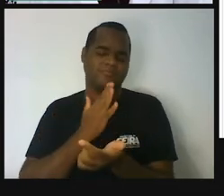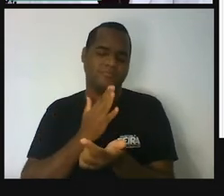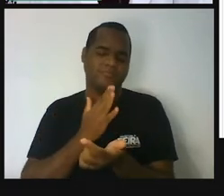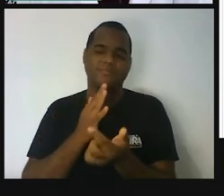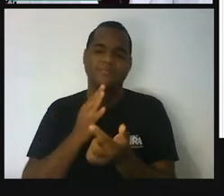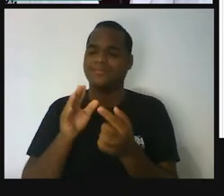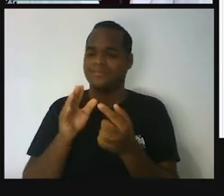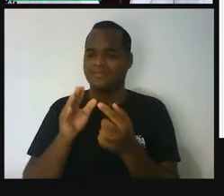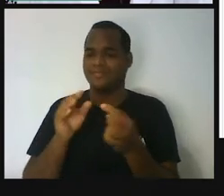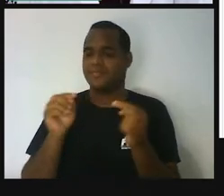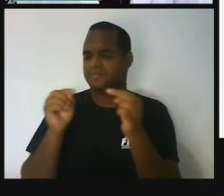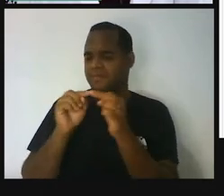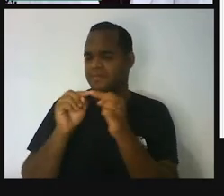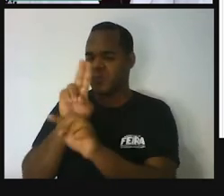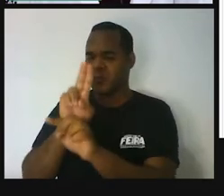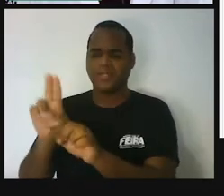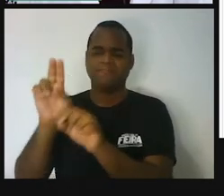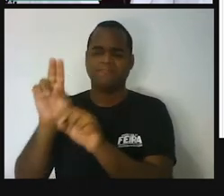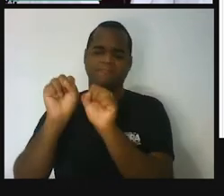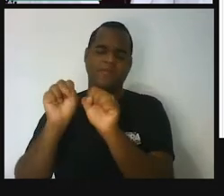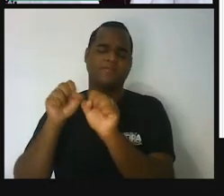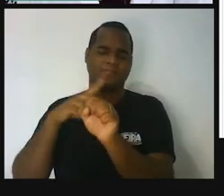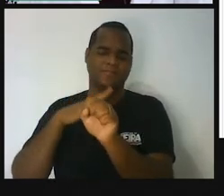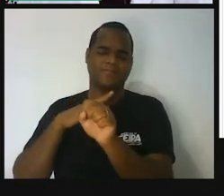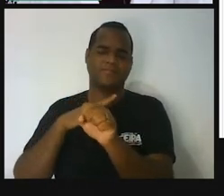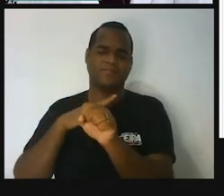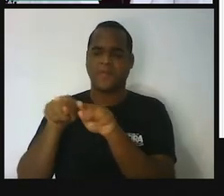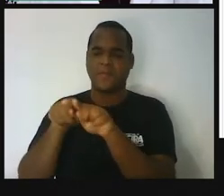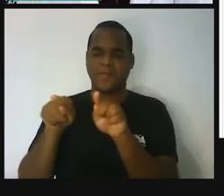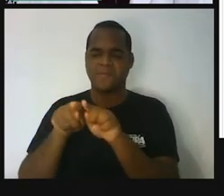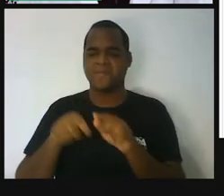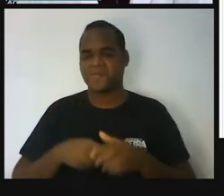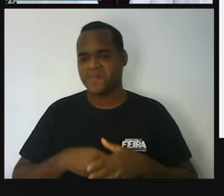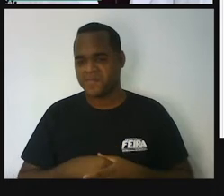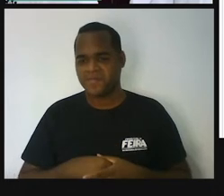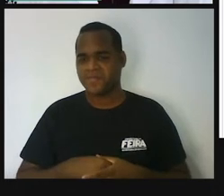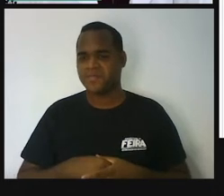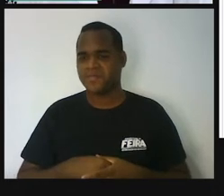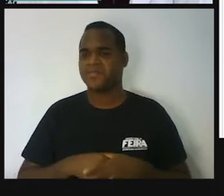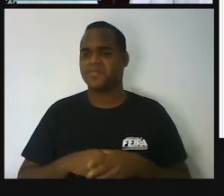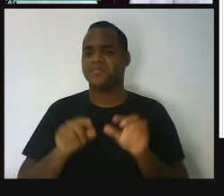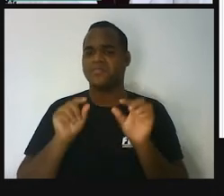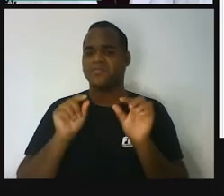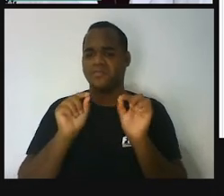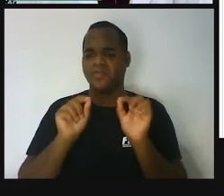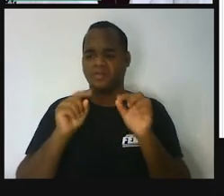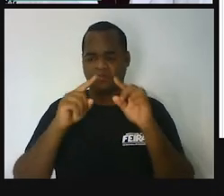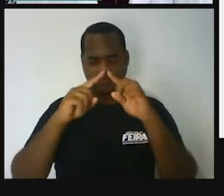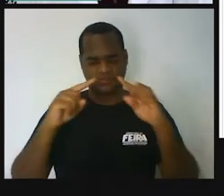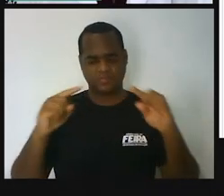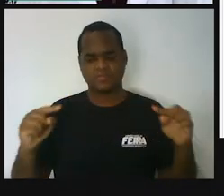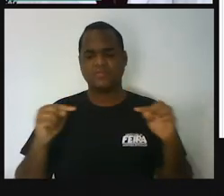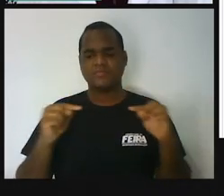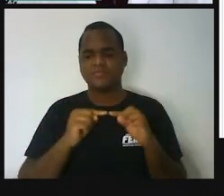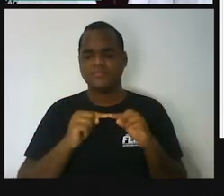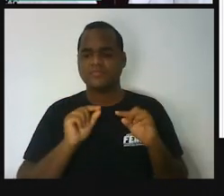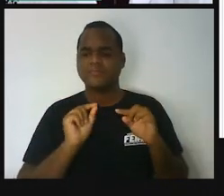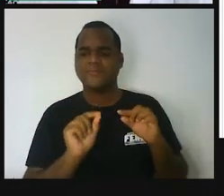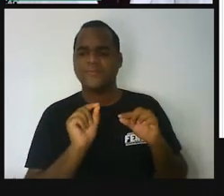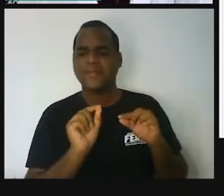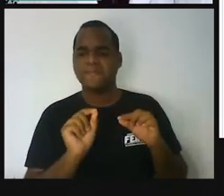e bastante utilizada, na verdade, né? Mas, que é o triângulo? O triângulo,